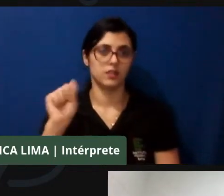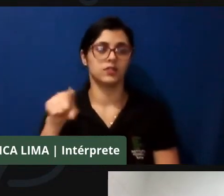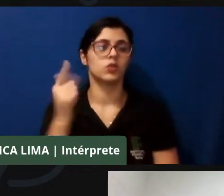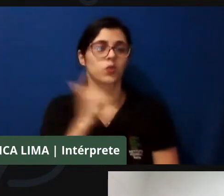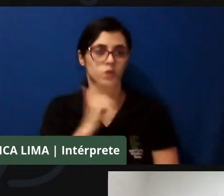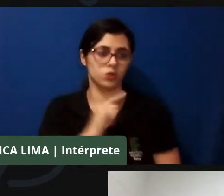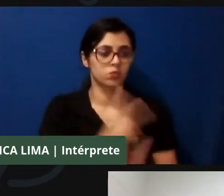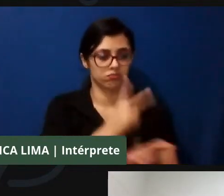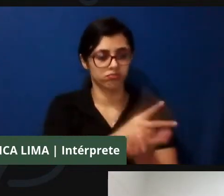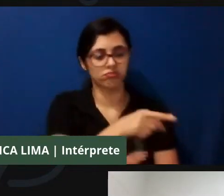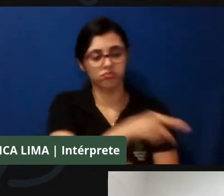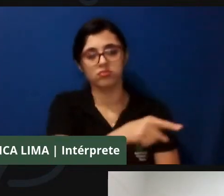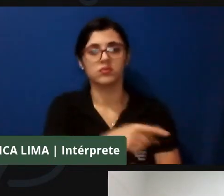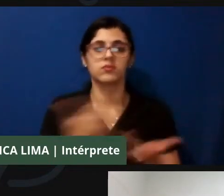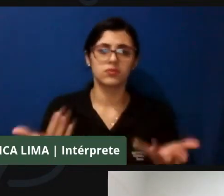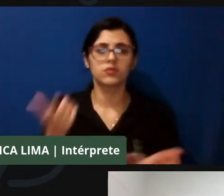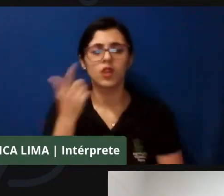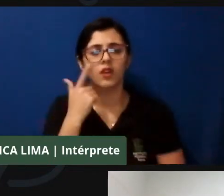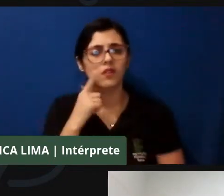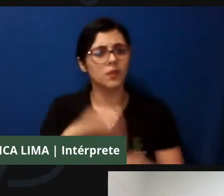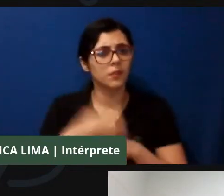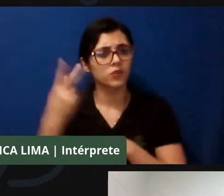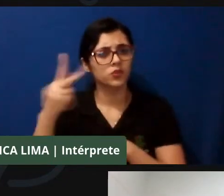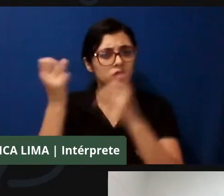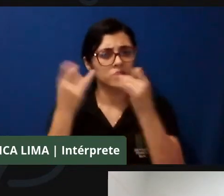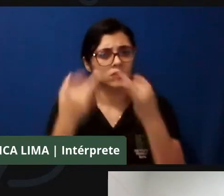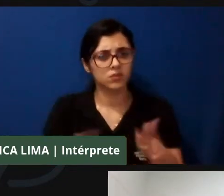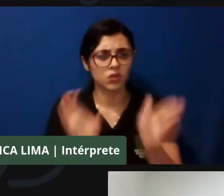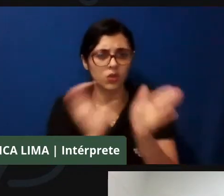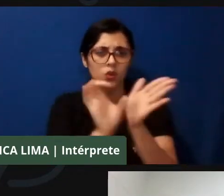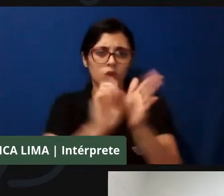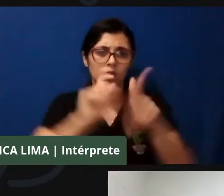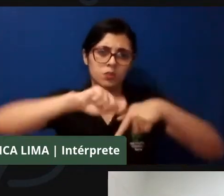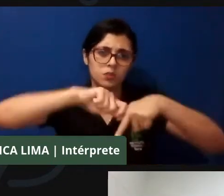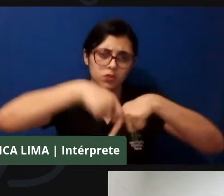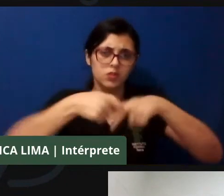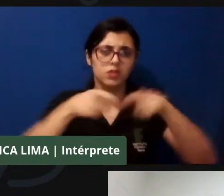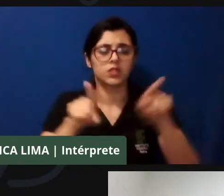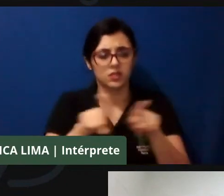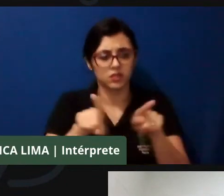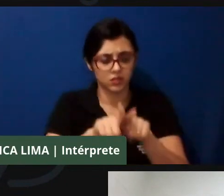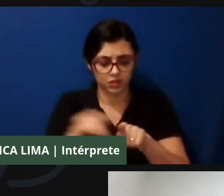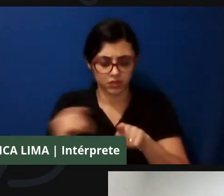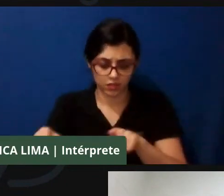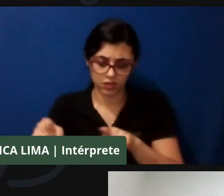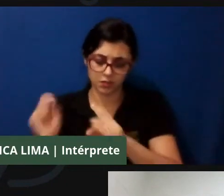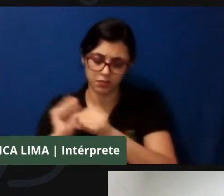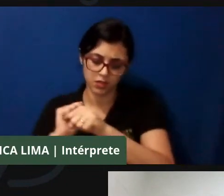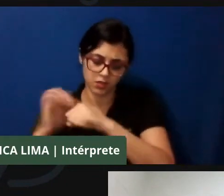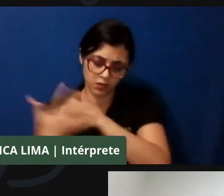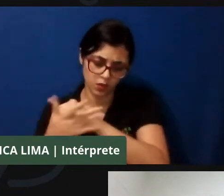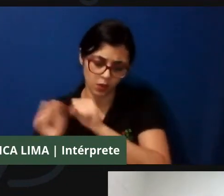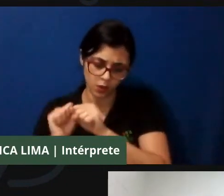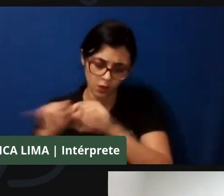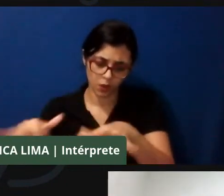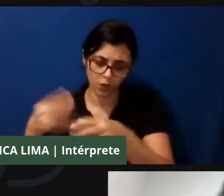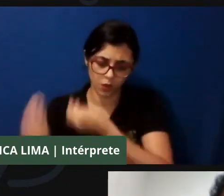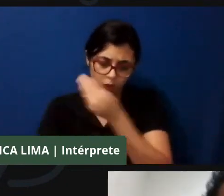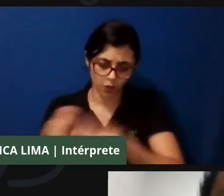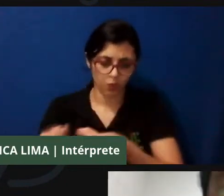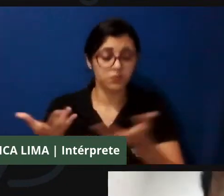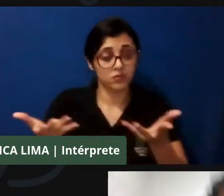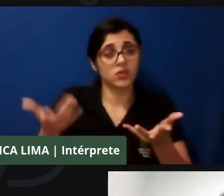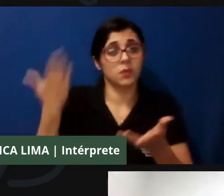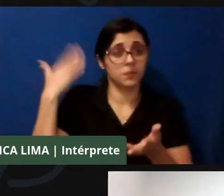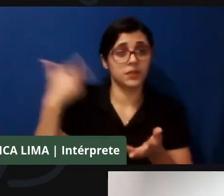traz a questão das Comunidades Quilombolas e da Covid, quando eu escrevo aquele artigo no comecinho da Covid, a gente apontava ali uma preocupação muito